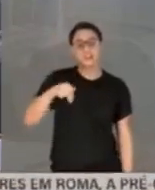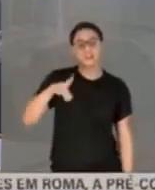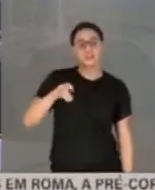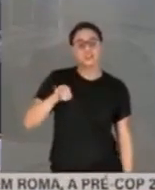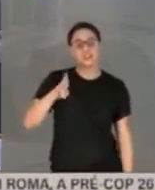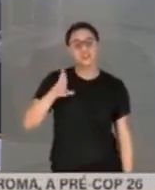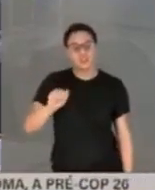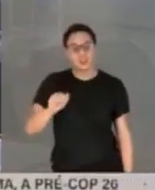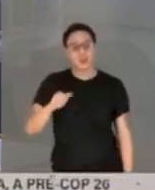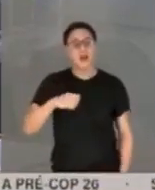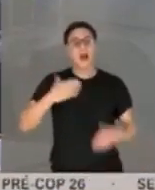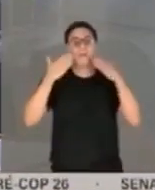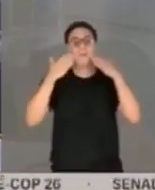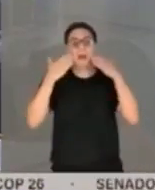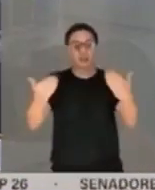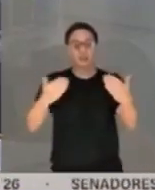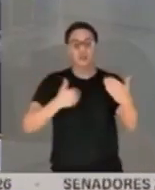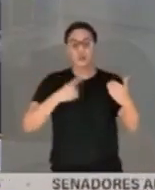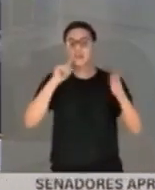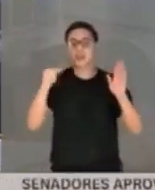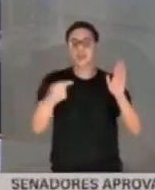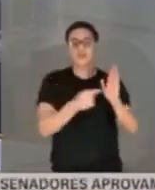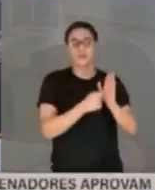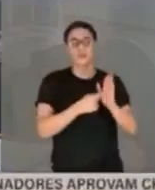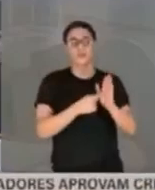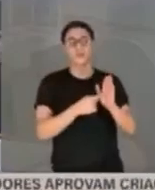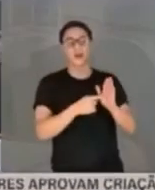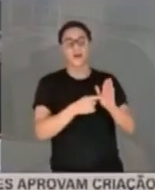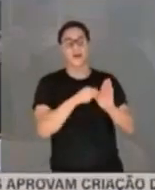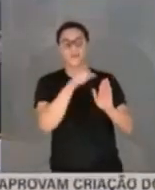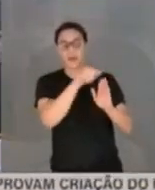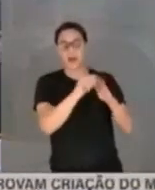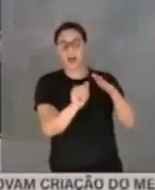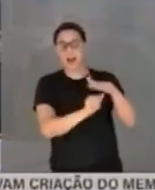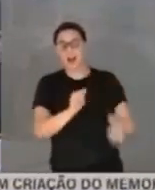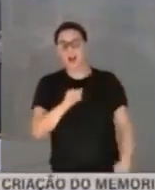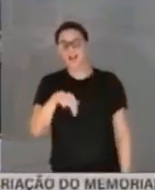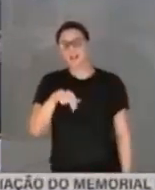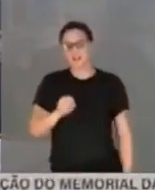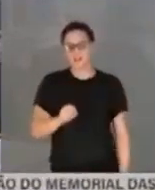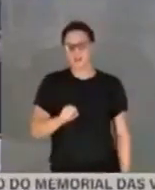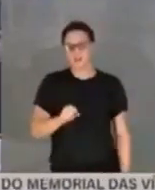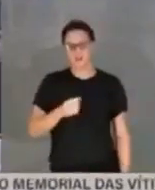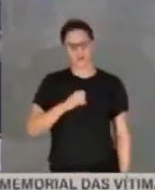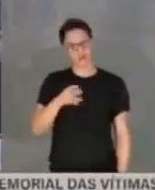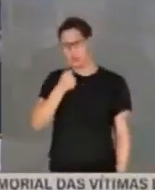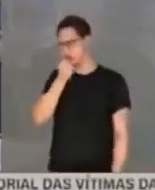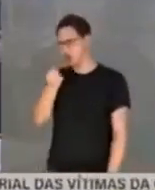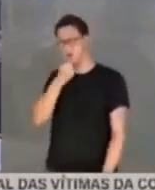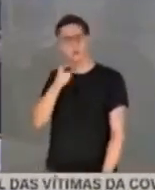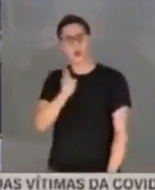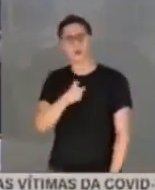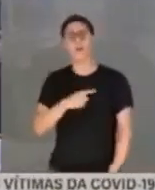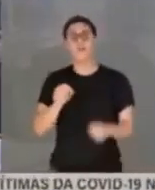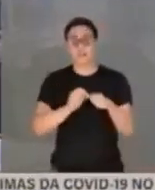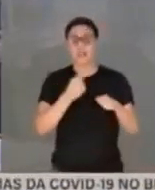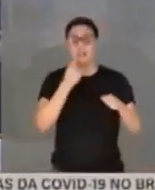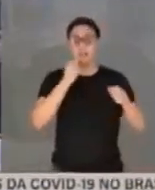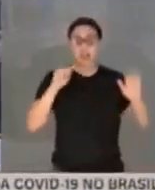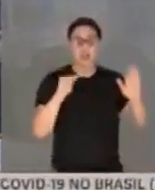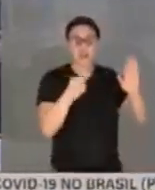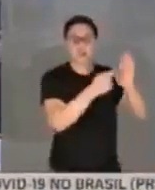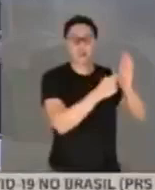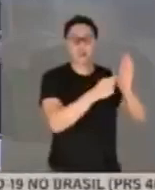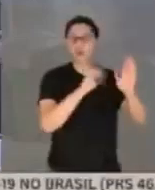apresentou uma denúncia à ANS. Uma denúncia, ela não deu uma entrevista no jornal e alguém olhou o